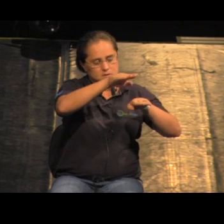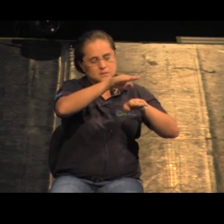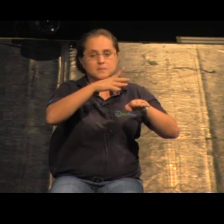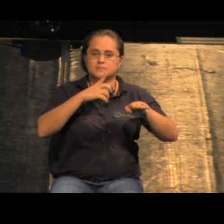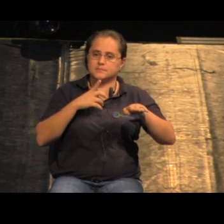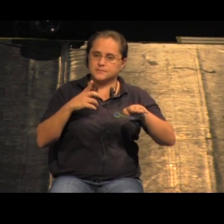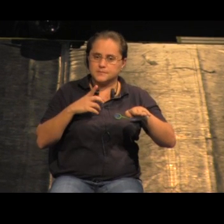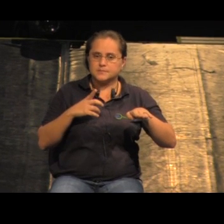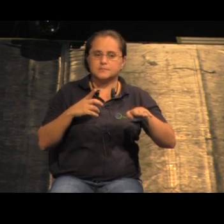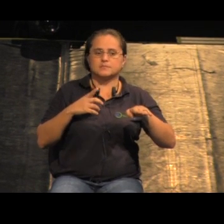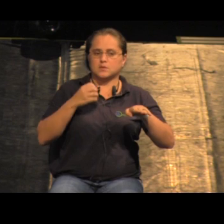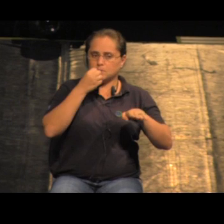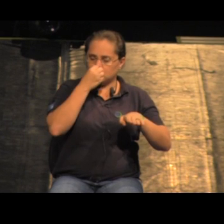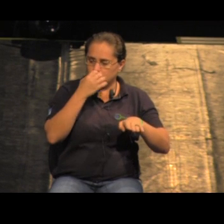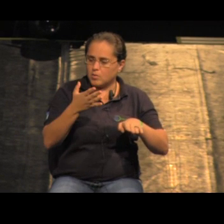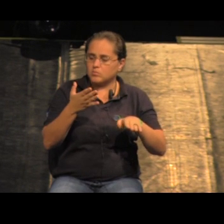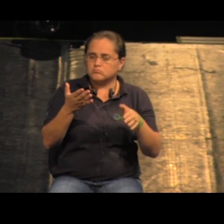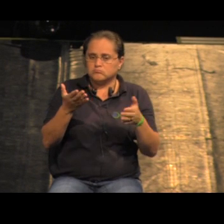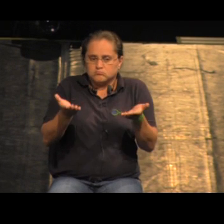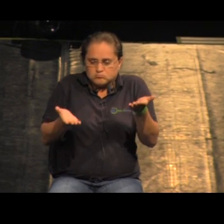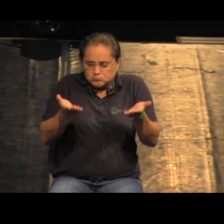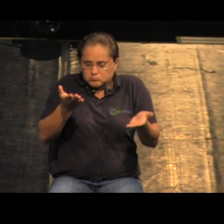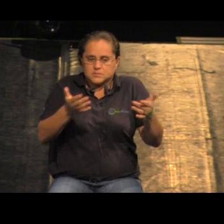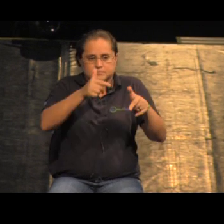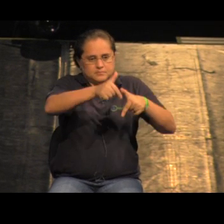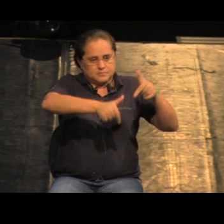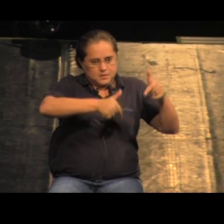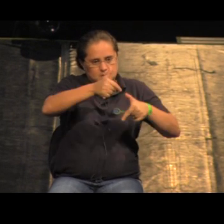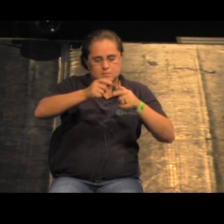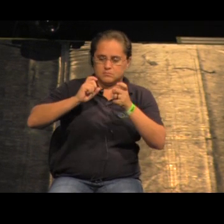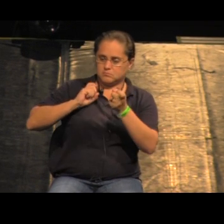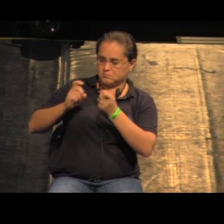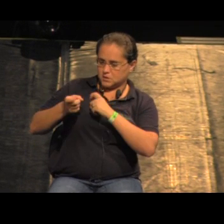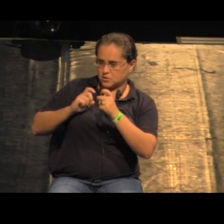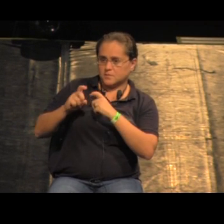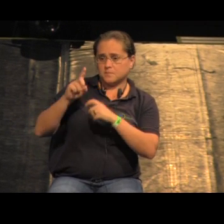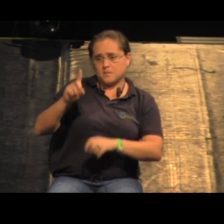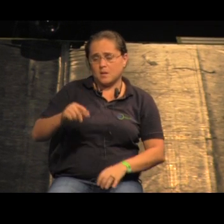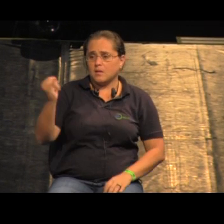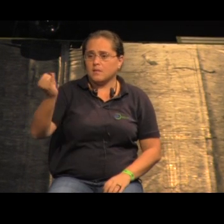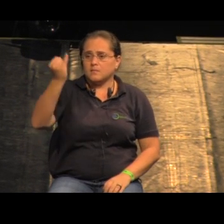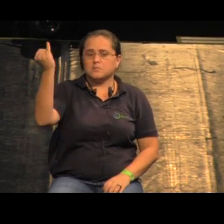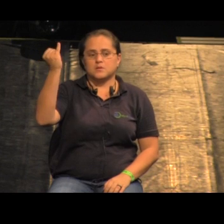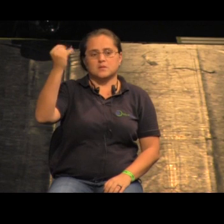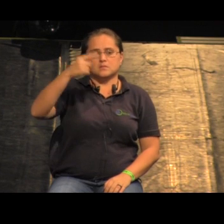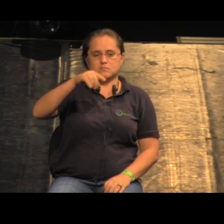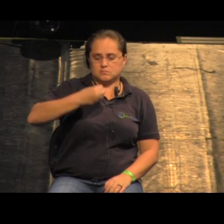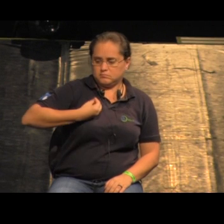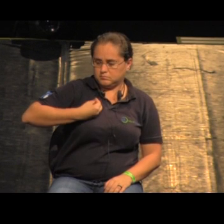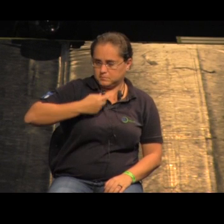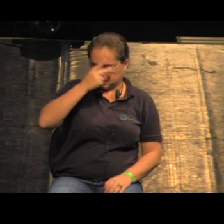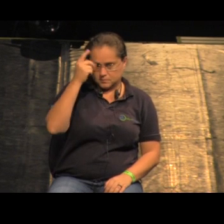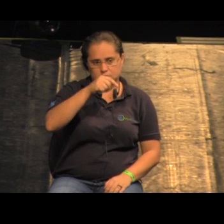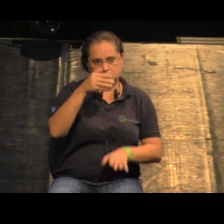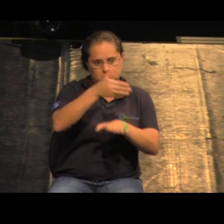tem uma boa flexibilidade para trabalhar e para discutir e para isso é importante que os moradores e os